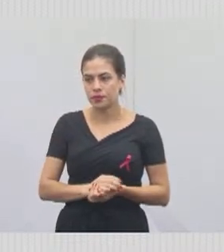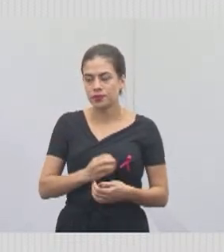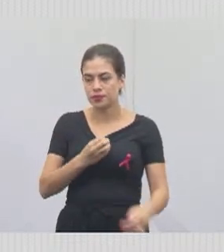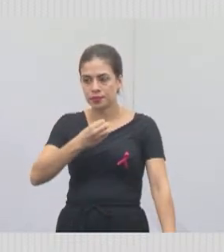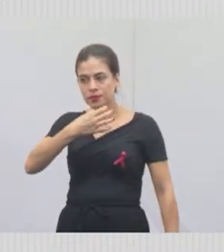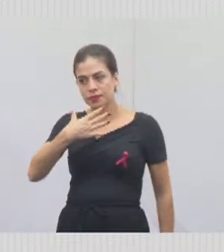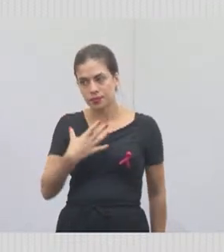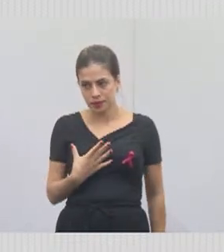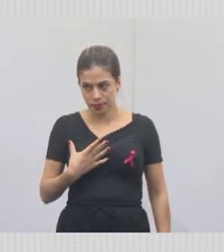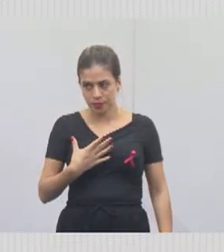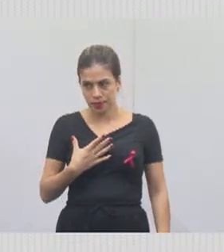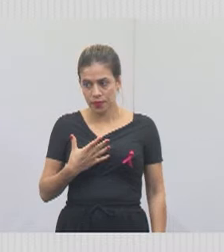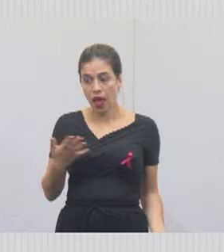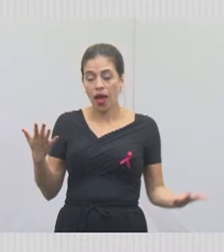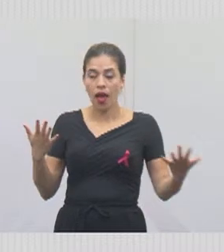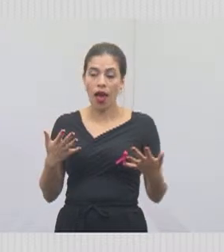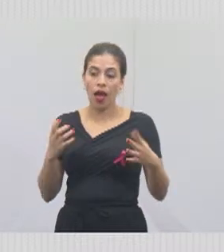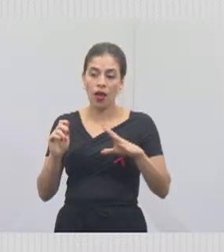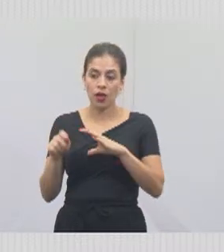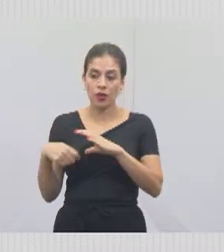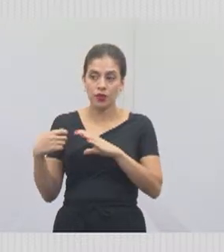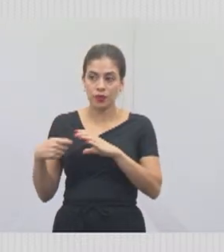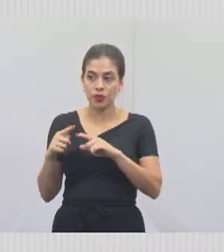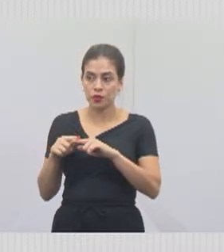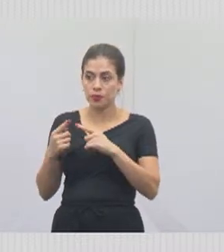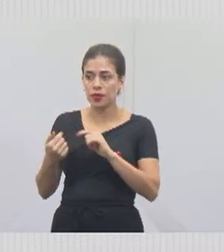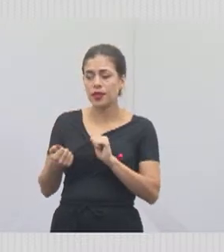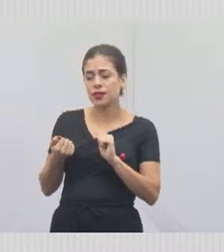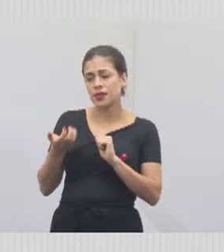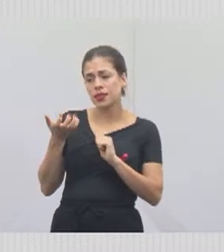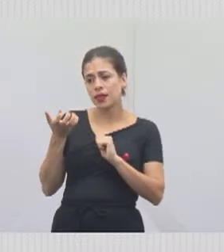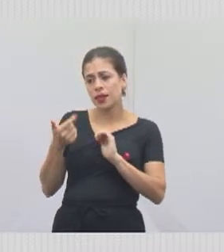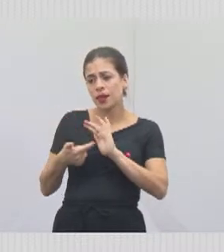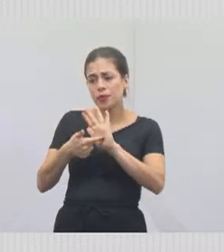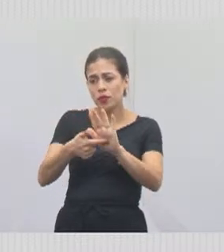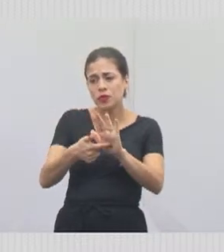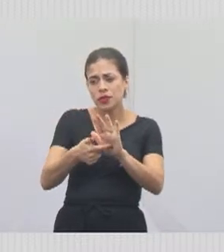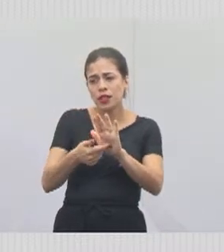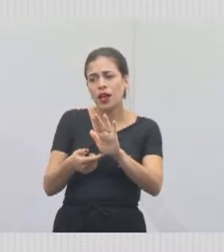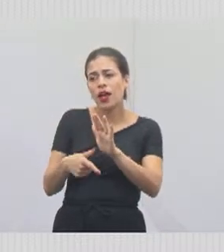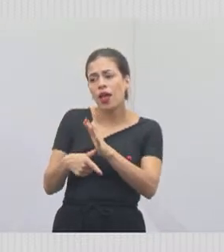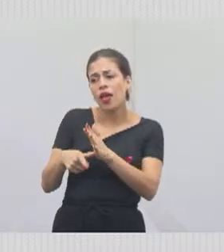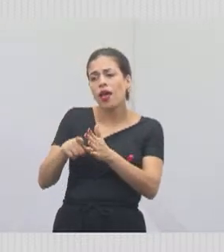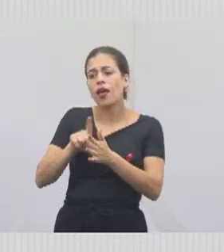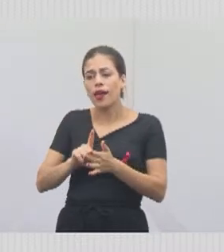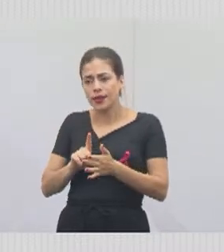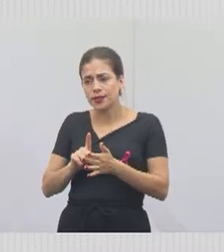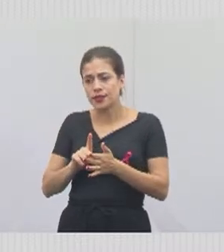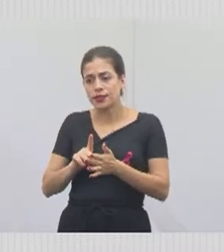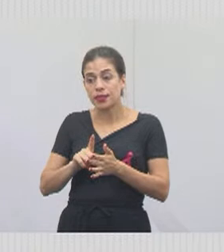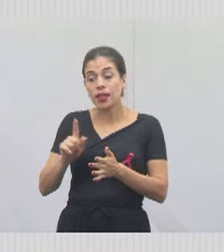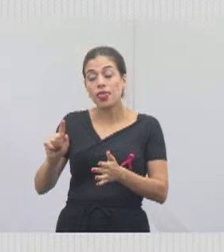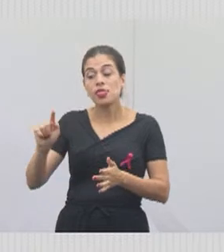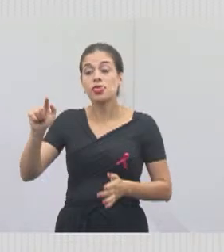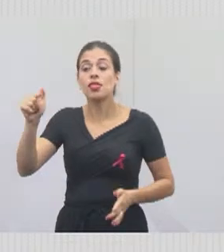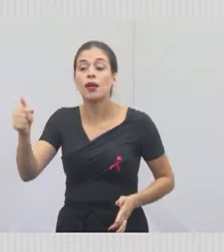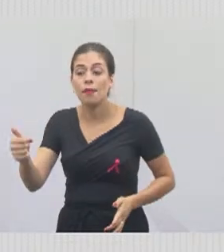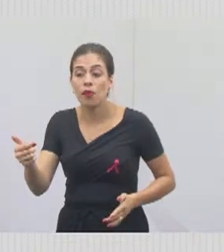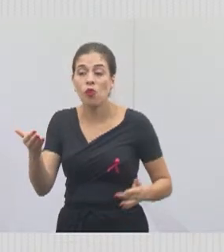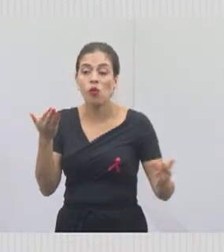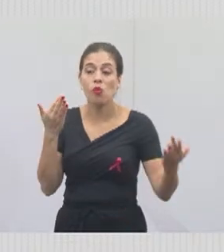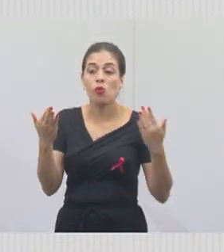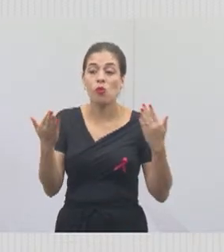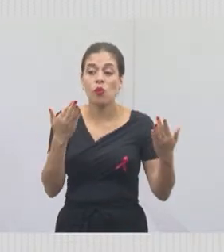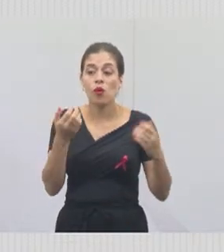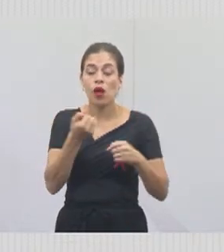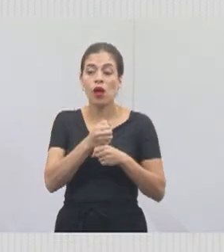agora será um vídeo, mas eu gostaria de mostrar ali, como era antes e depois, aquela